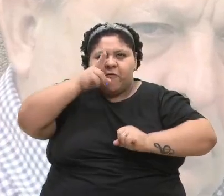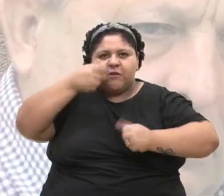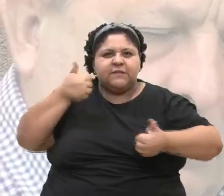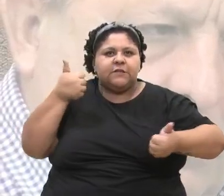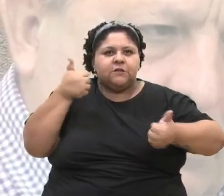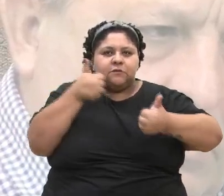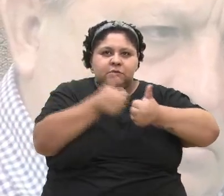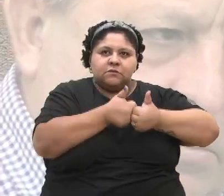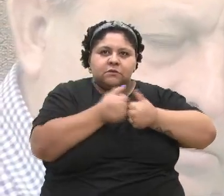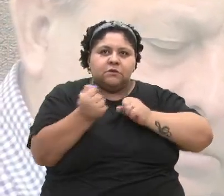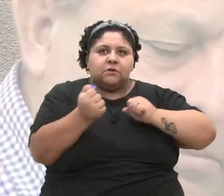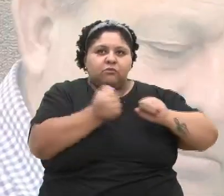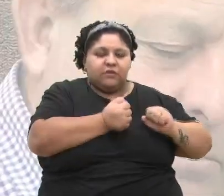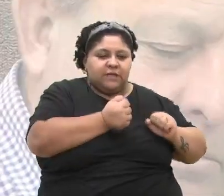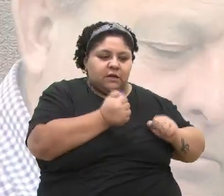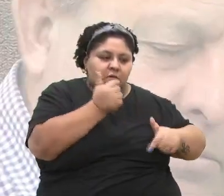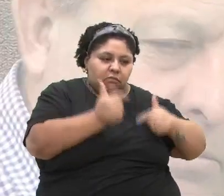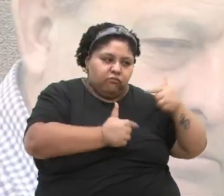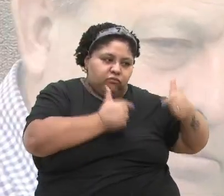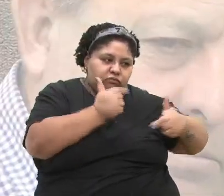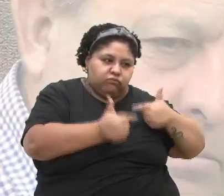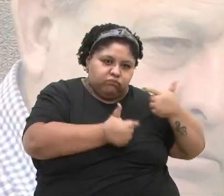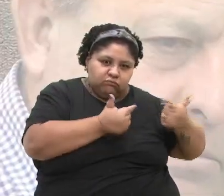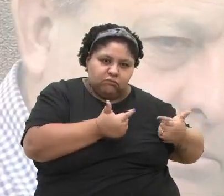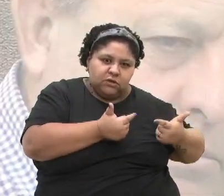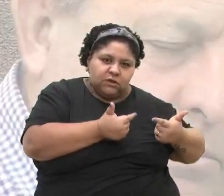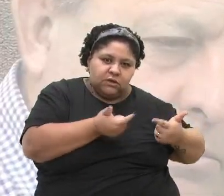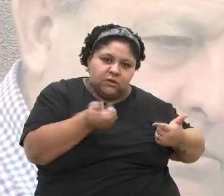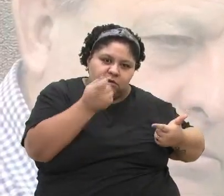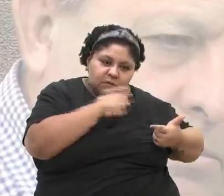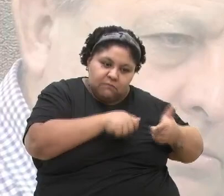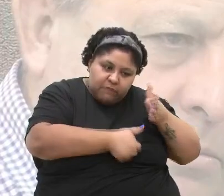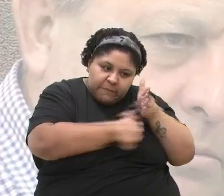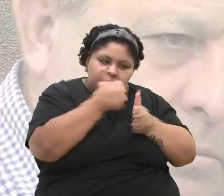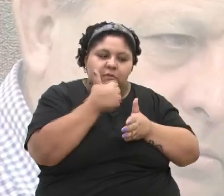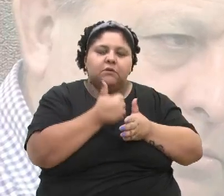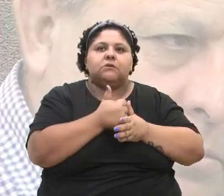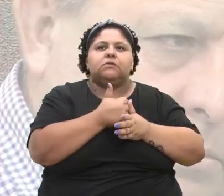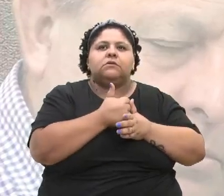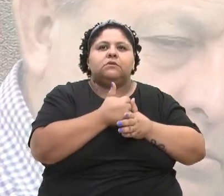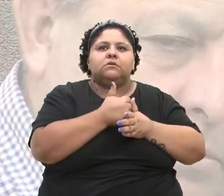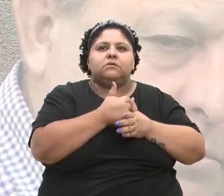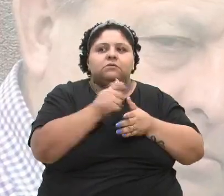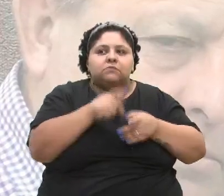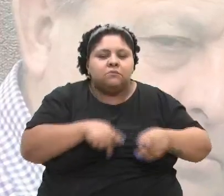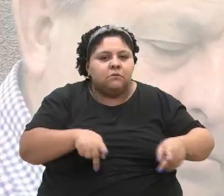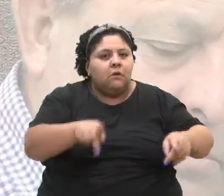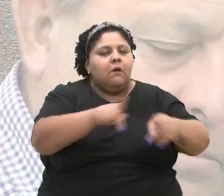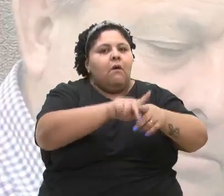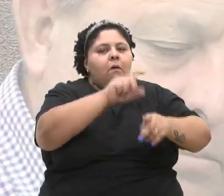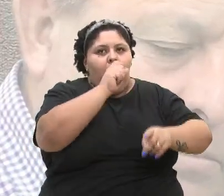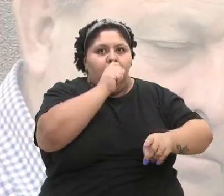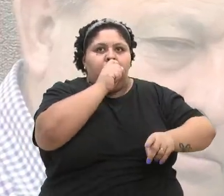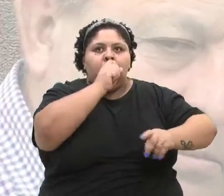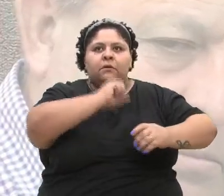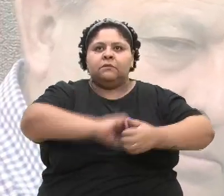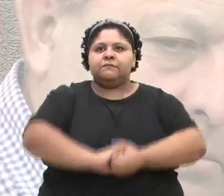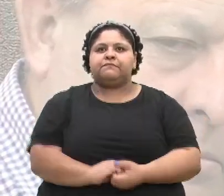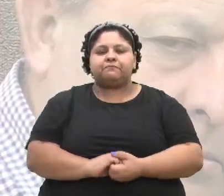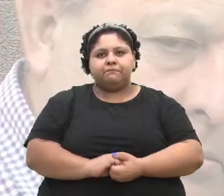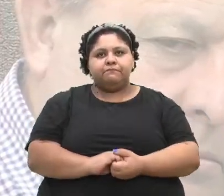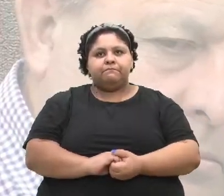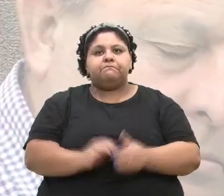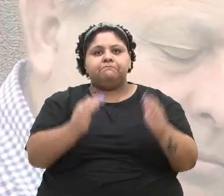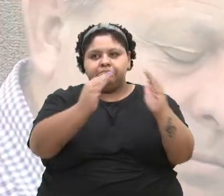para poder exercer aquilo que for necessário para a melhoria da população de onde o senhor